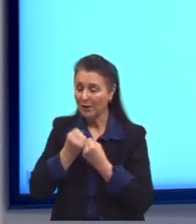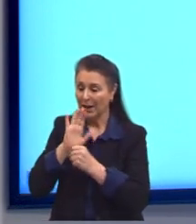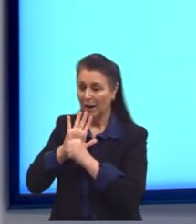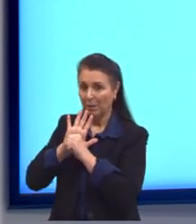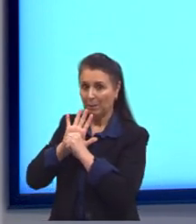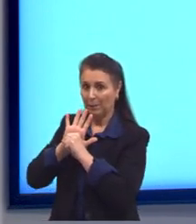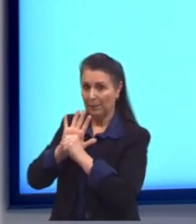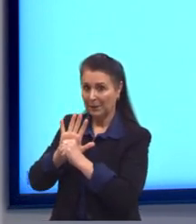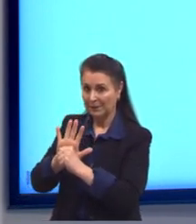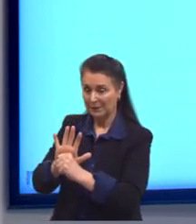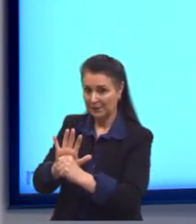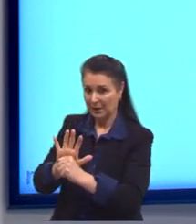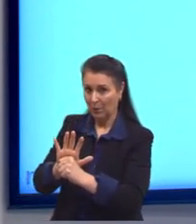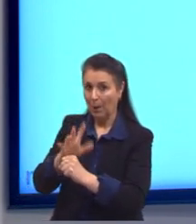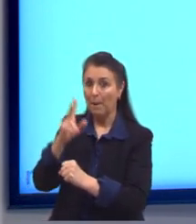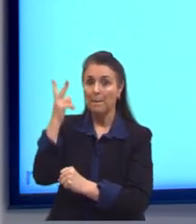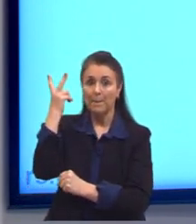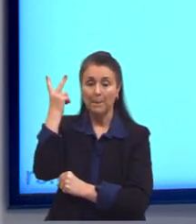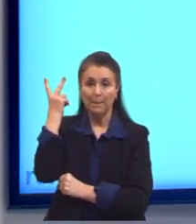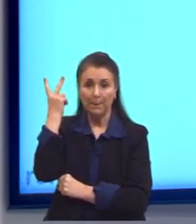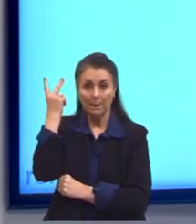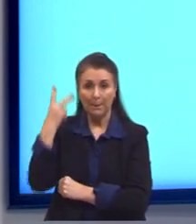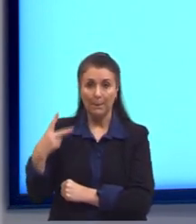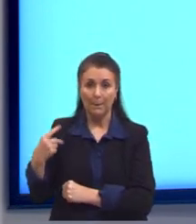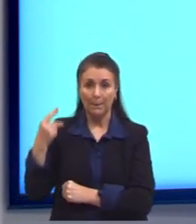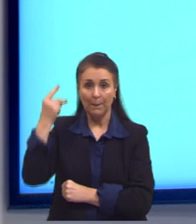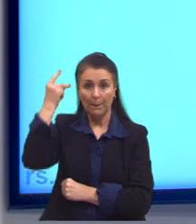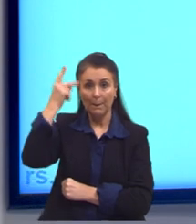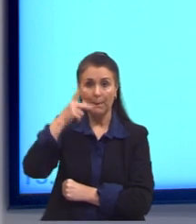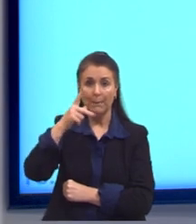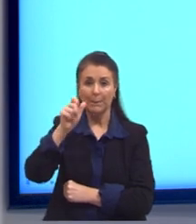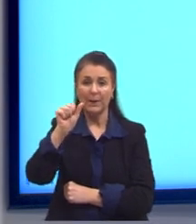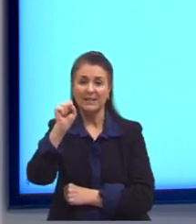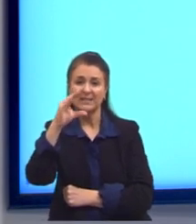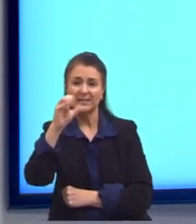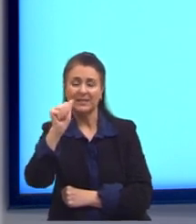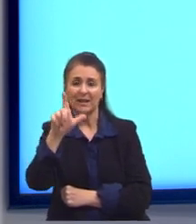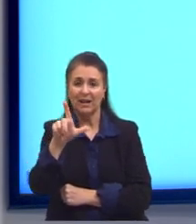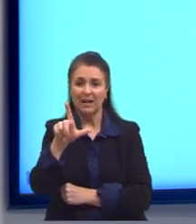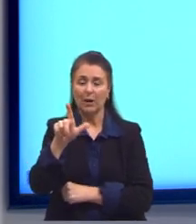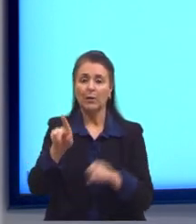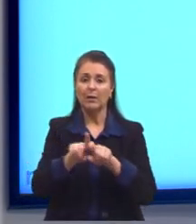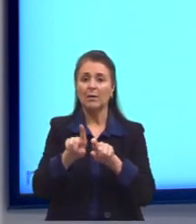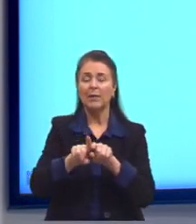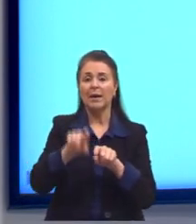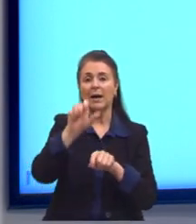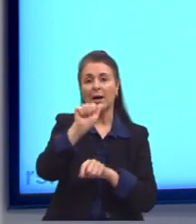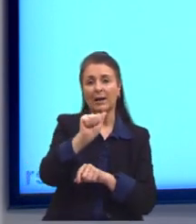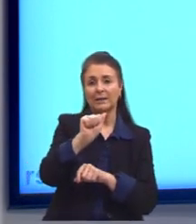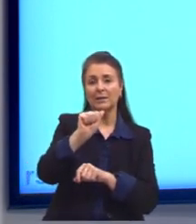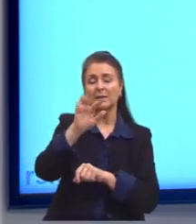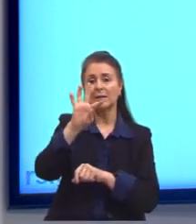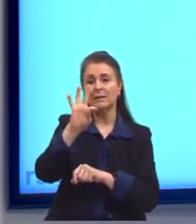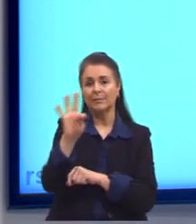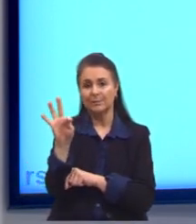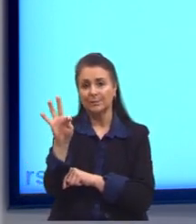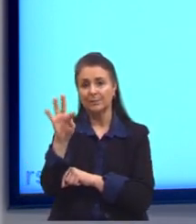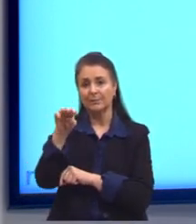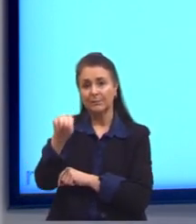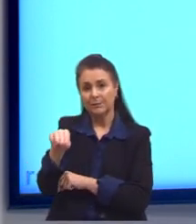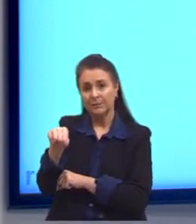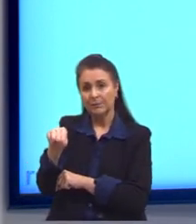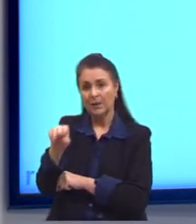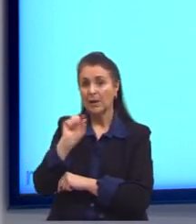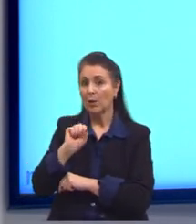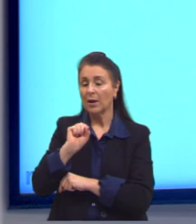unidade de medida é Pascal, certo? Ou também ATM, que é a atmosfera. Pascal, também o nome de um cientista que